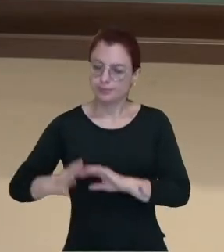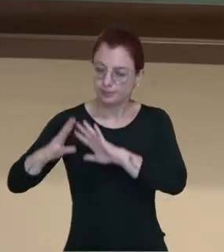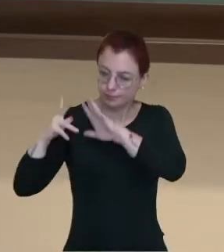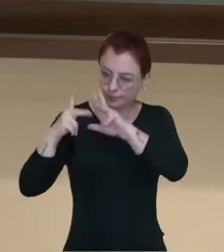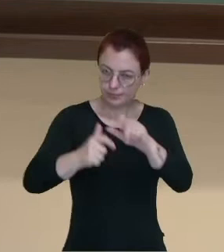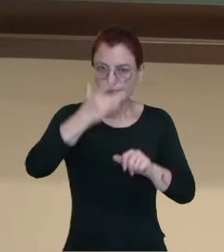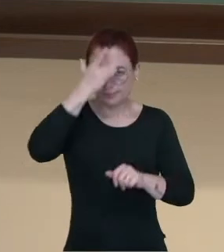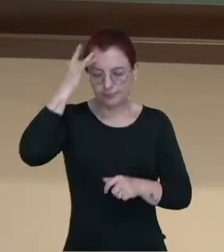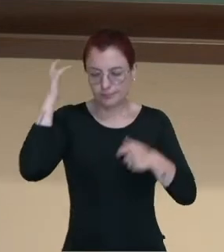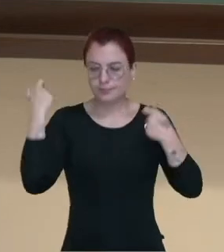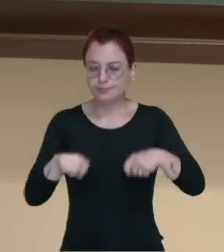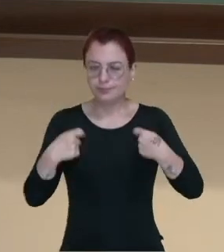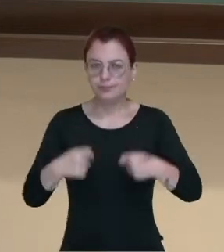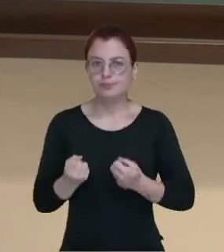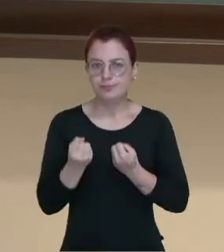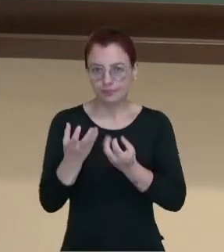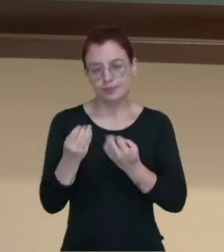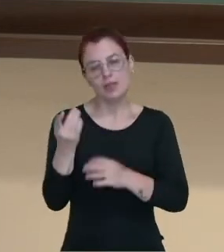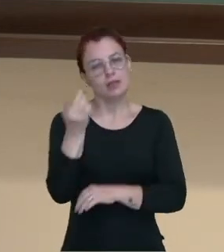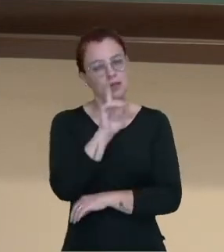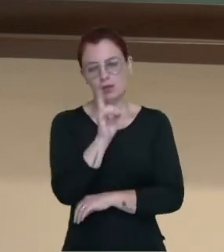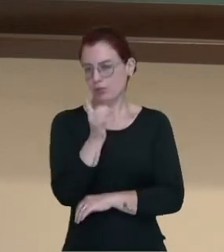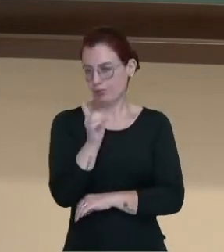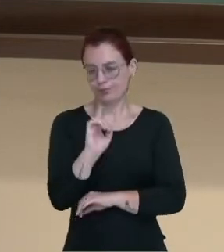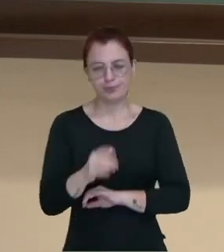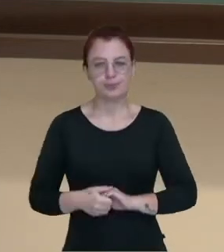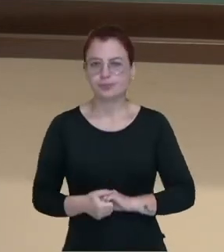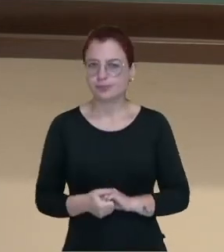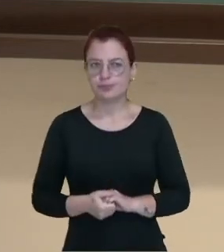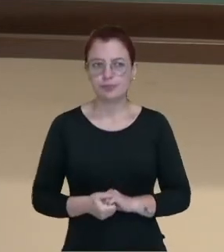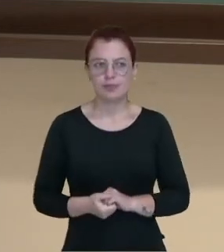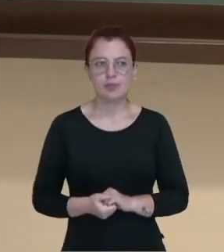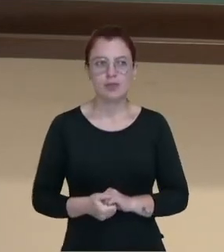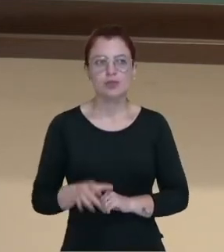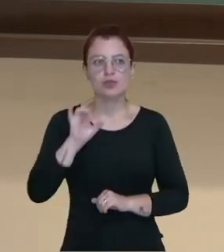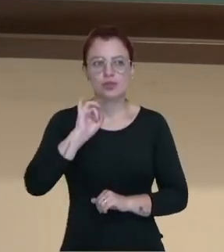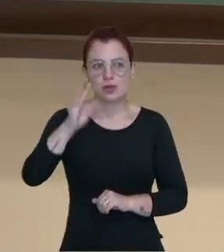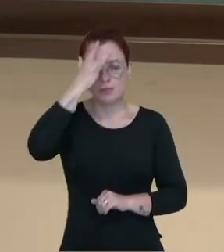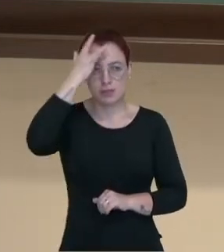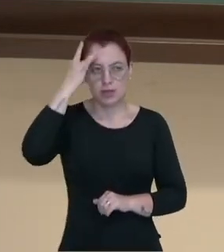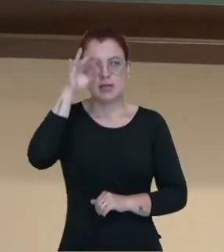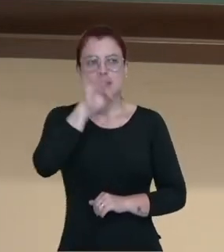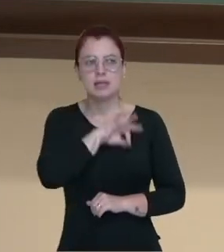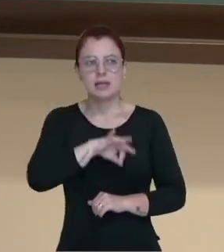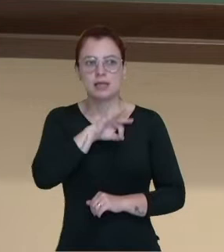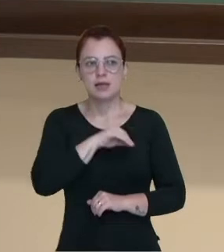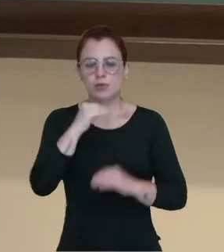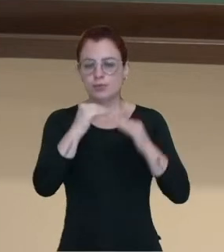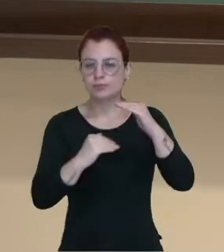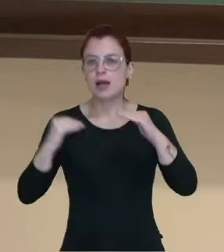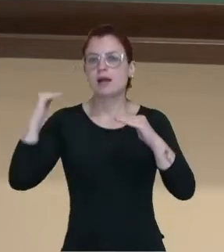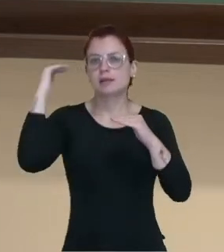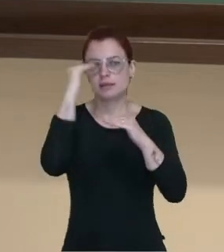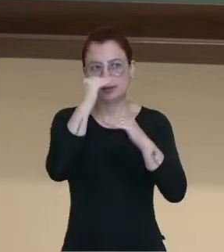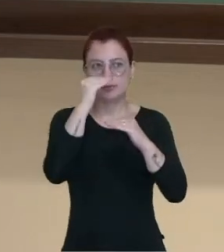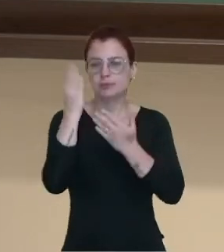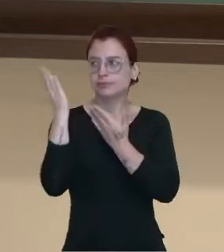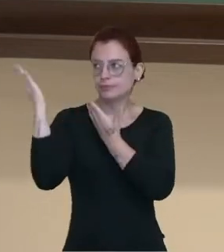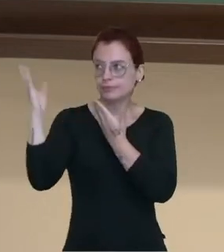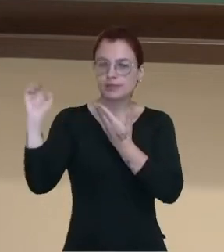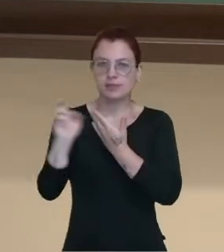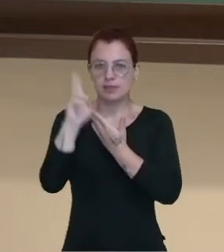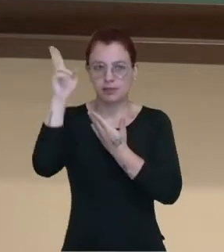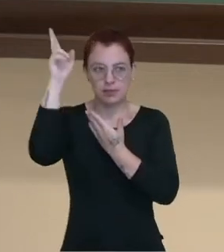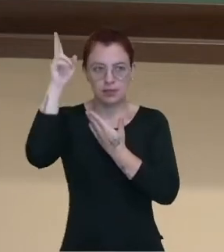mundo deve declarar o imposto de renda? Não pessoal, não é todo mundo. Só quem recebeu acima desse valor